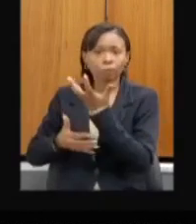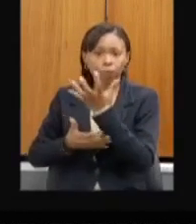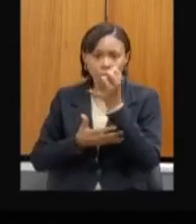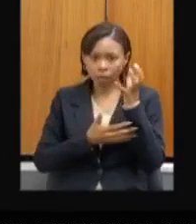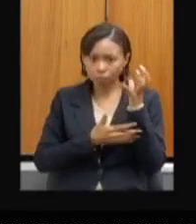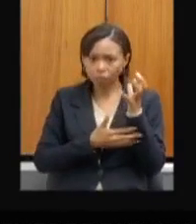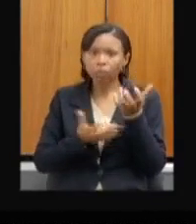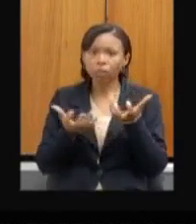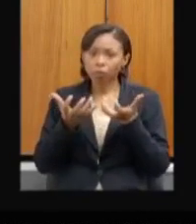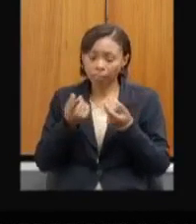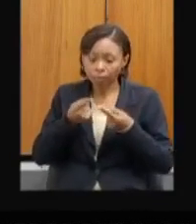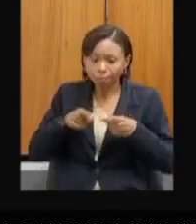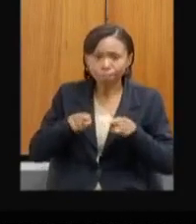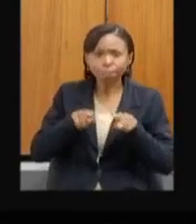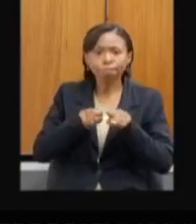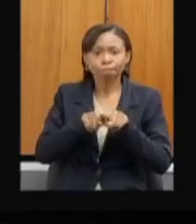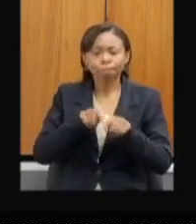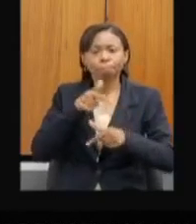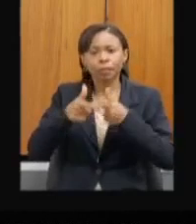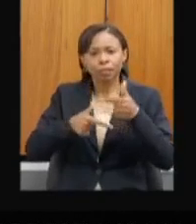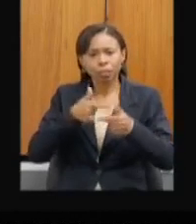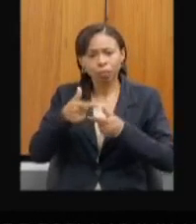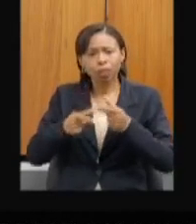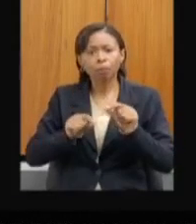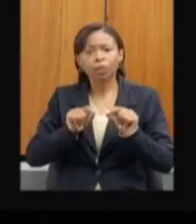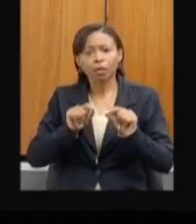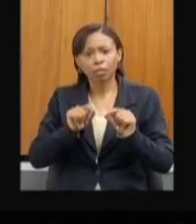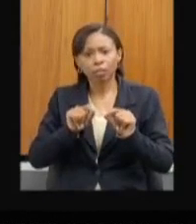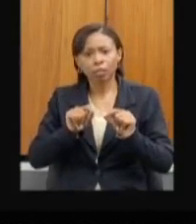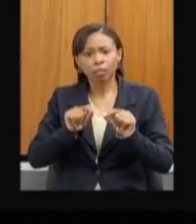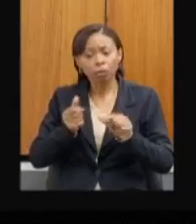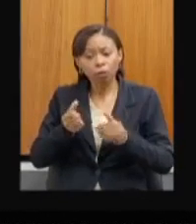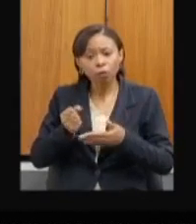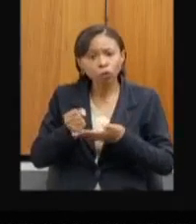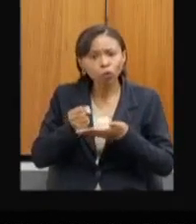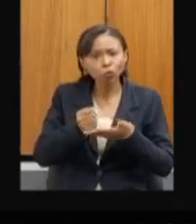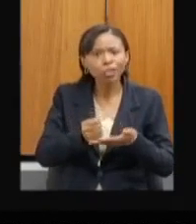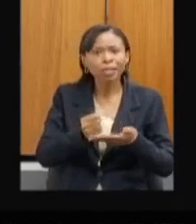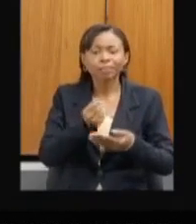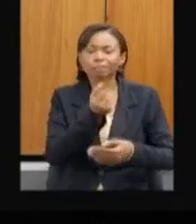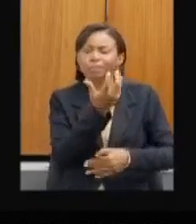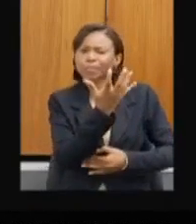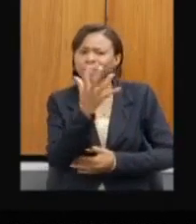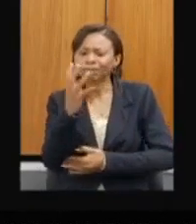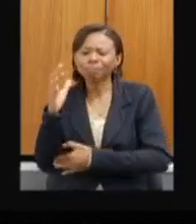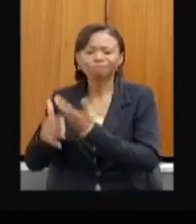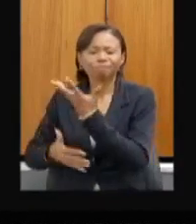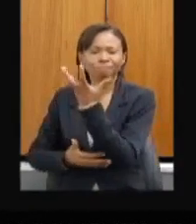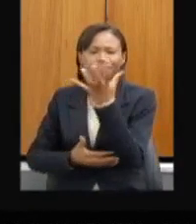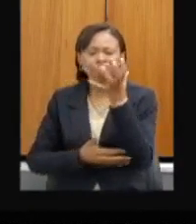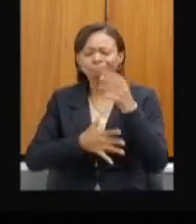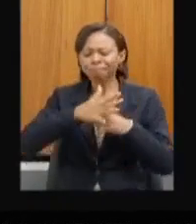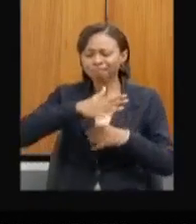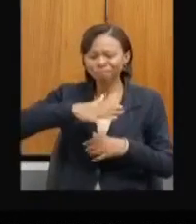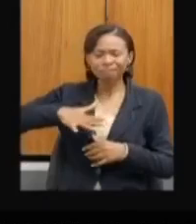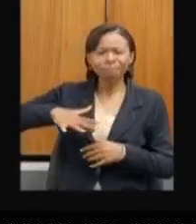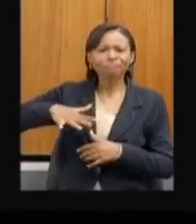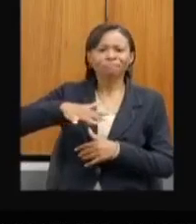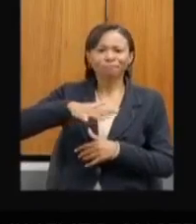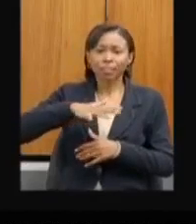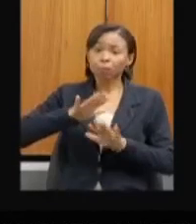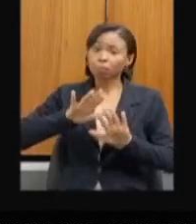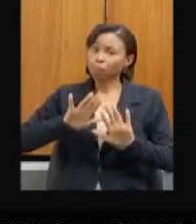possa trabalhar nessa conciliação da nossa natureza, do nosso meio ambiente, mas sem esquecer